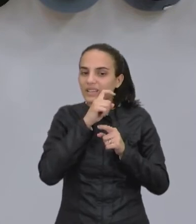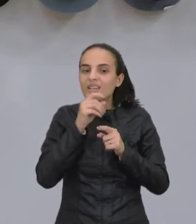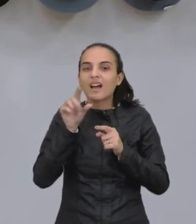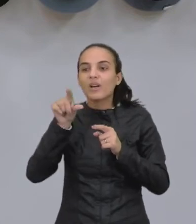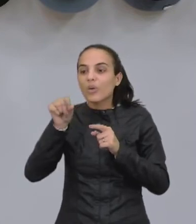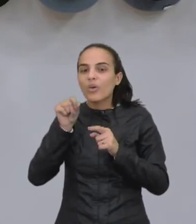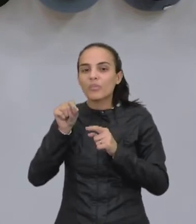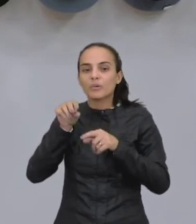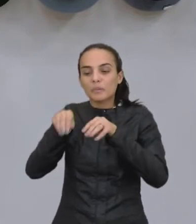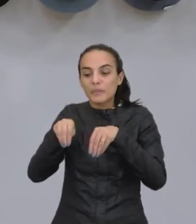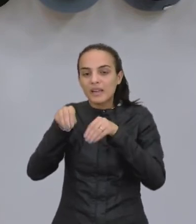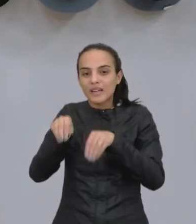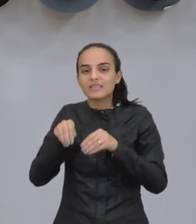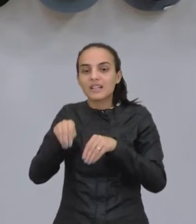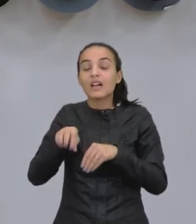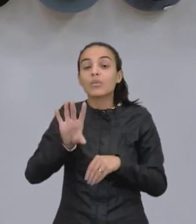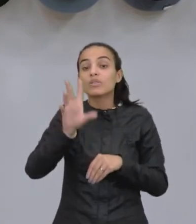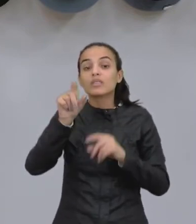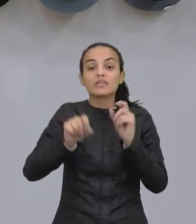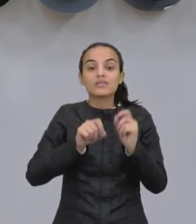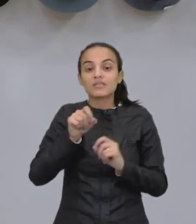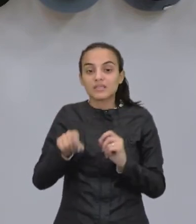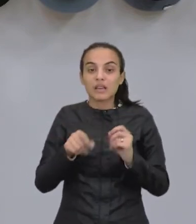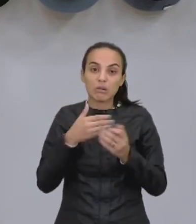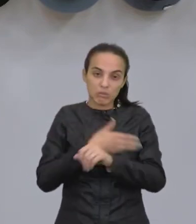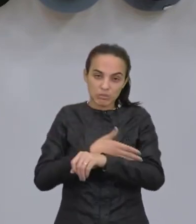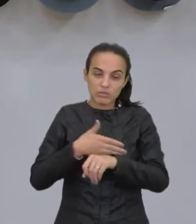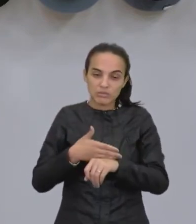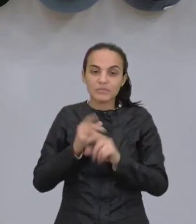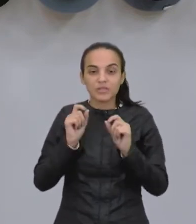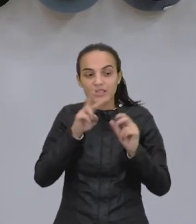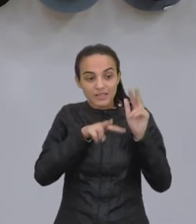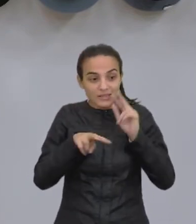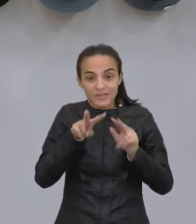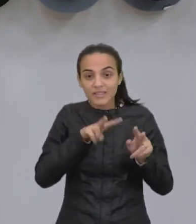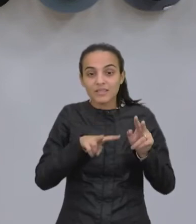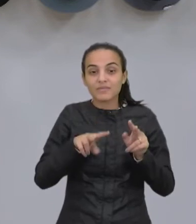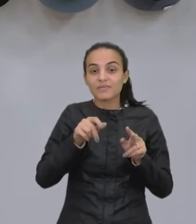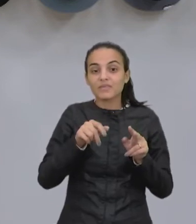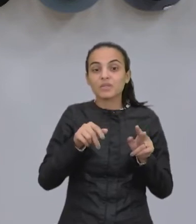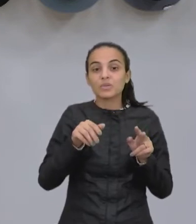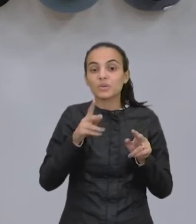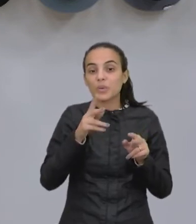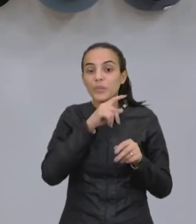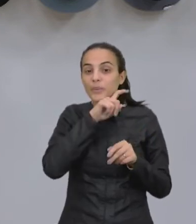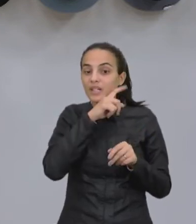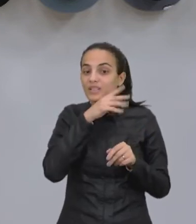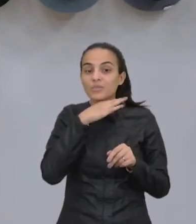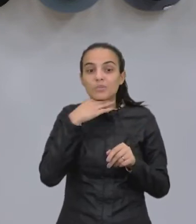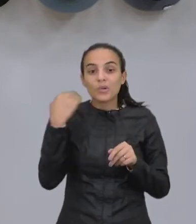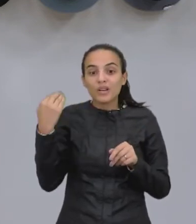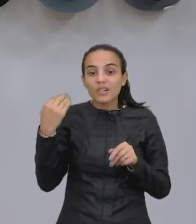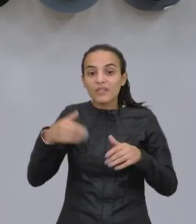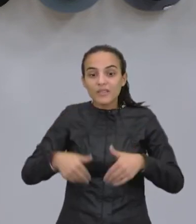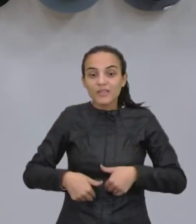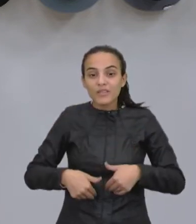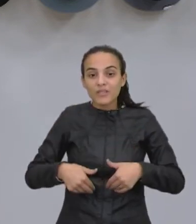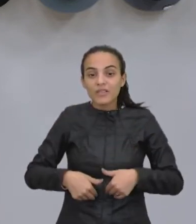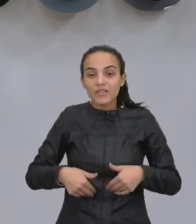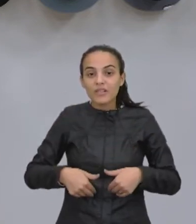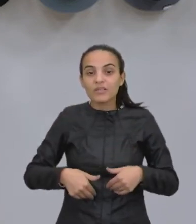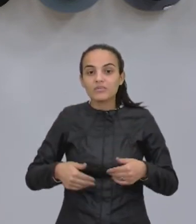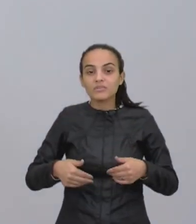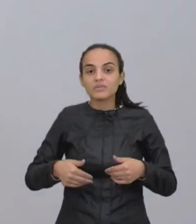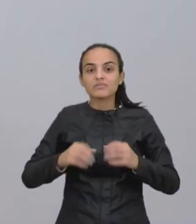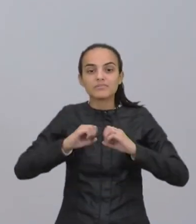microplástico. Aí o que que acontece? É muito comum nós vermos por aí reportagens do peixe morrer faminto, mas abre o estômago